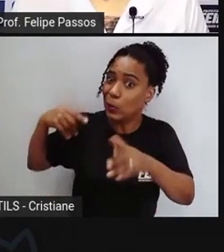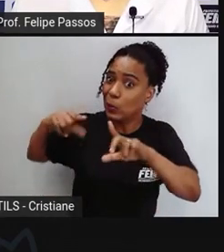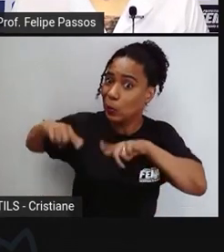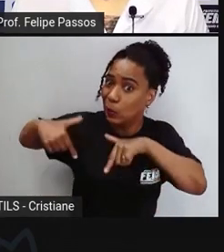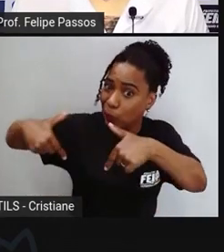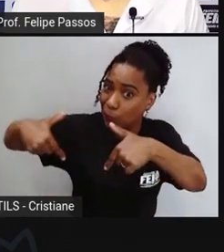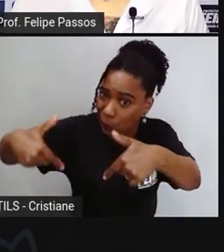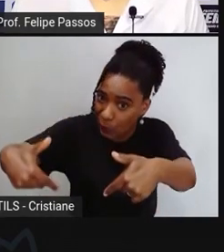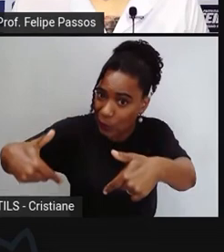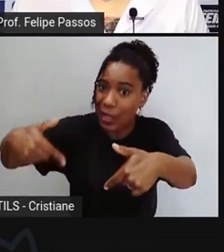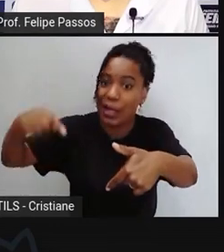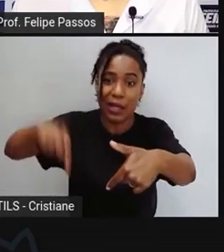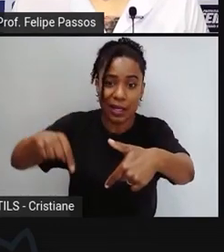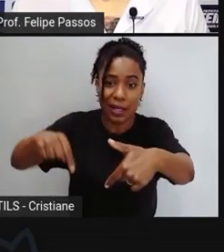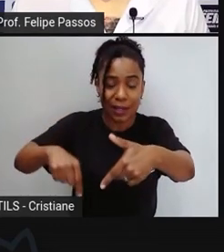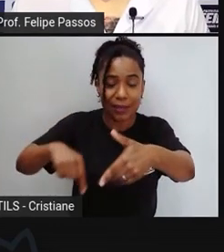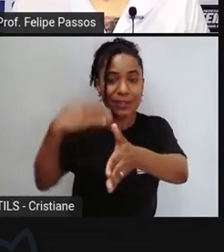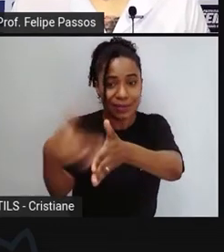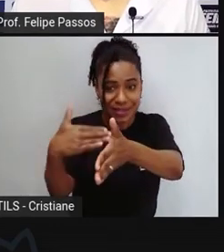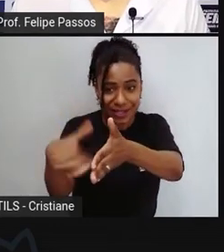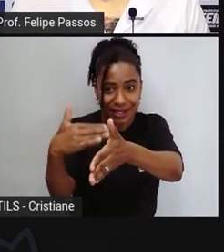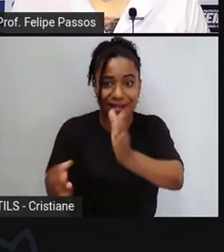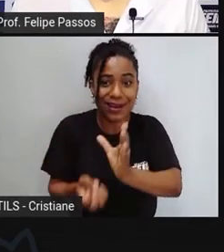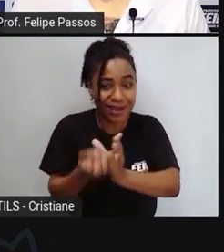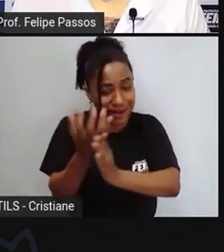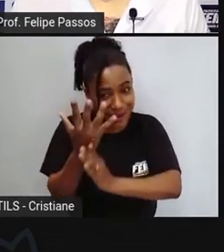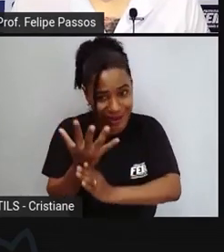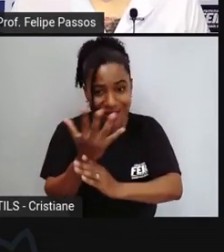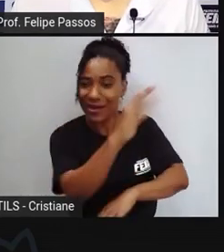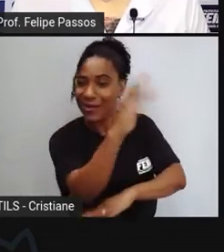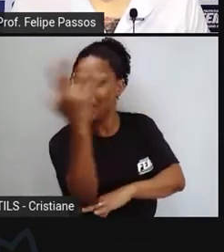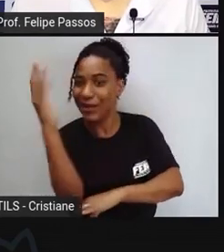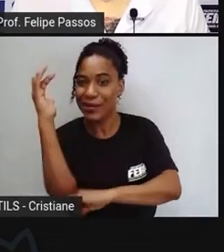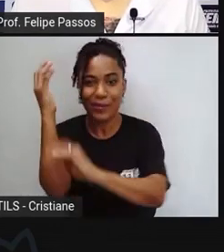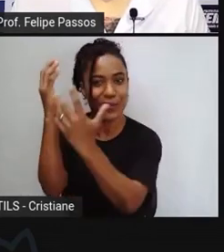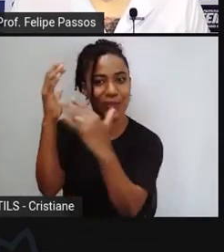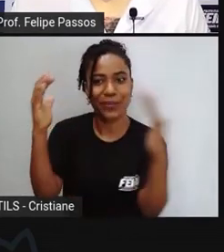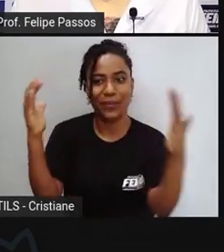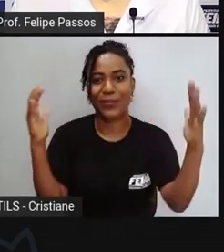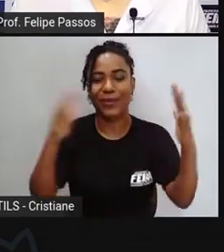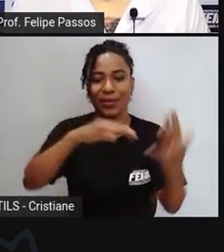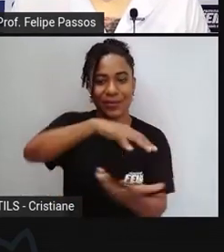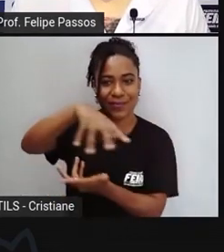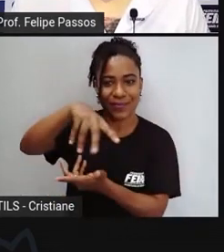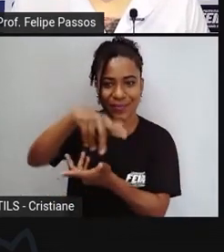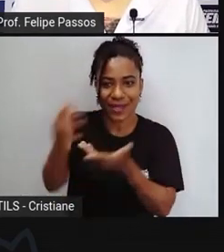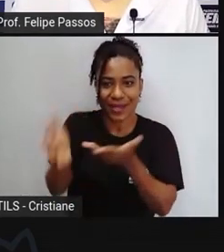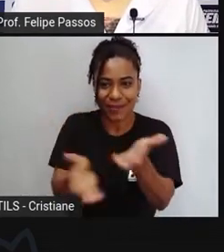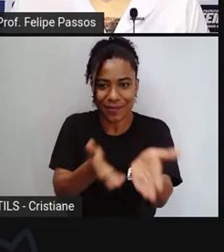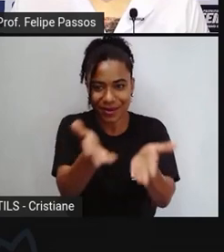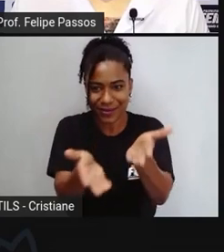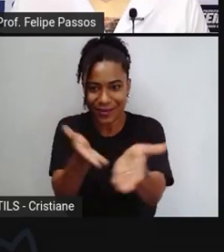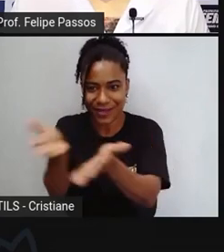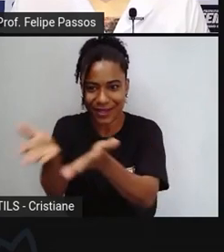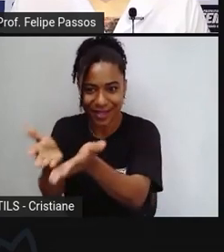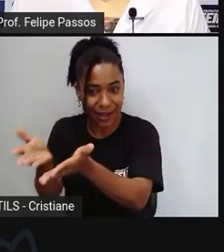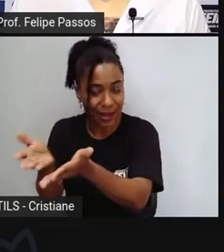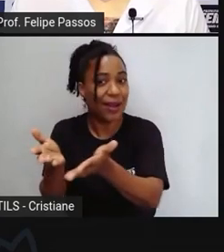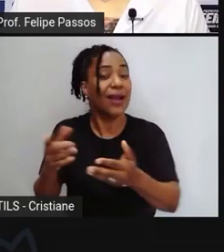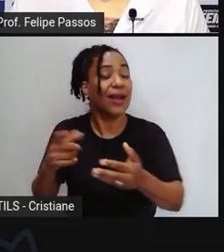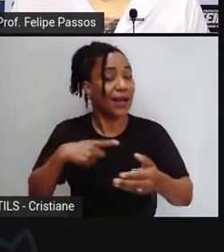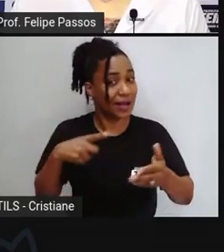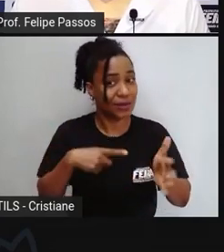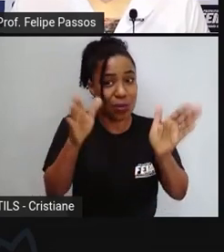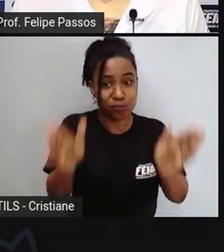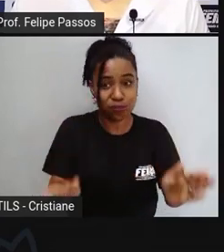à questão ambiental. Nesse momento, estava criado o departamento de meio ambiente.